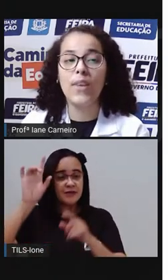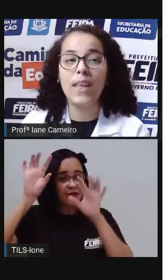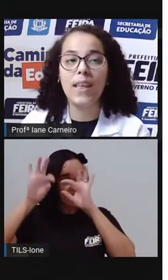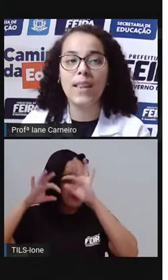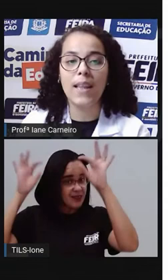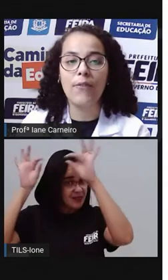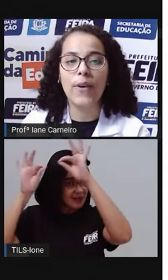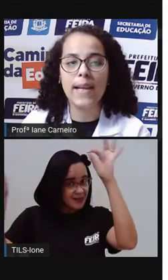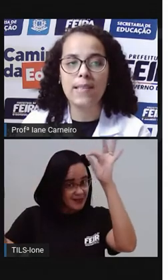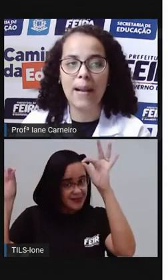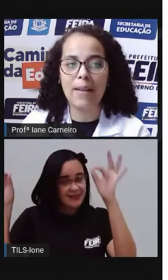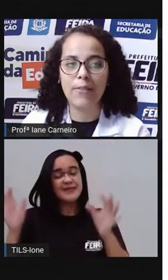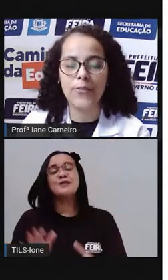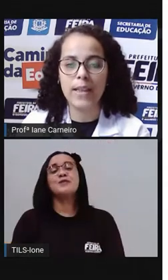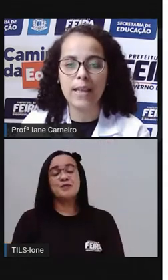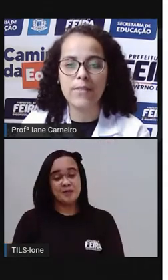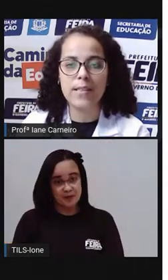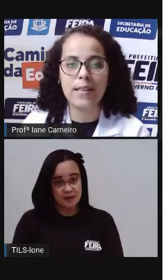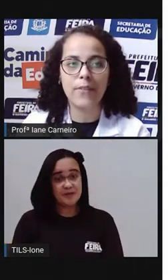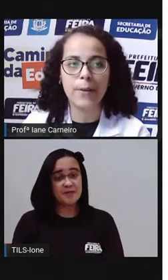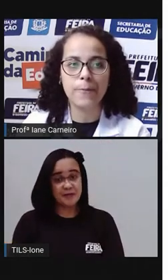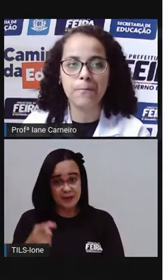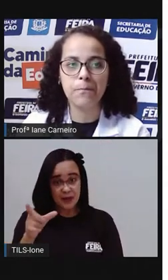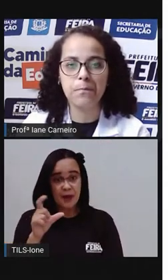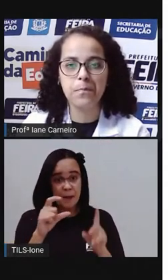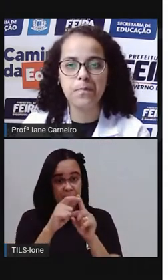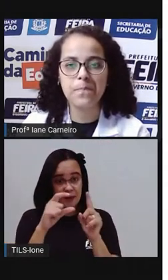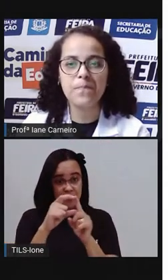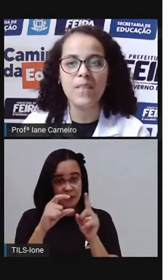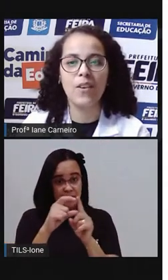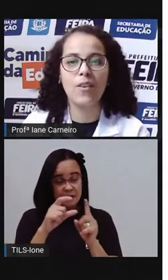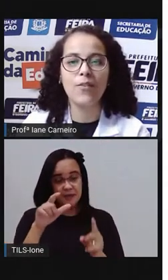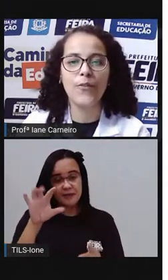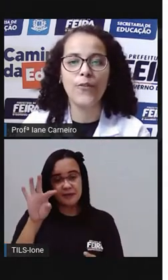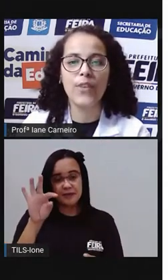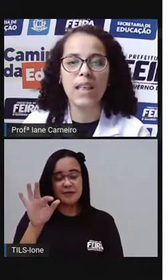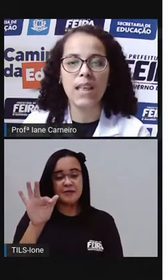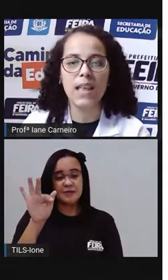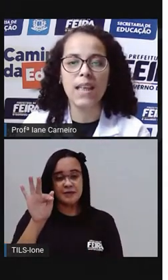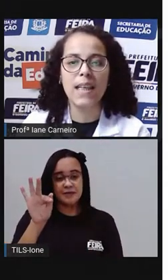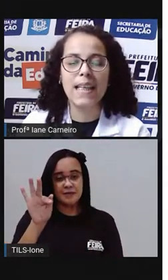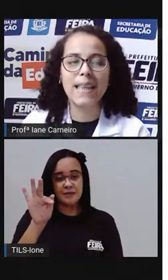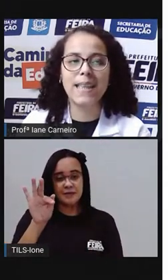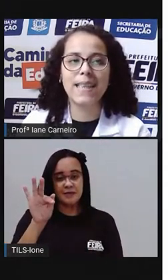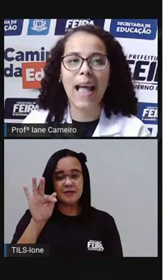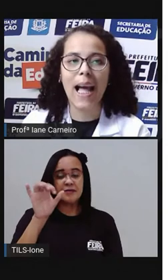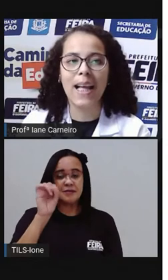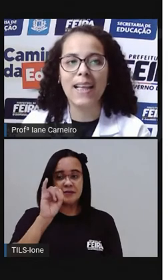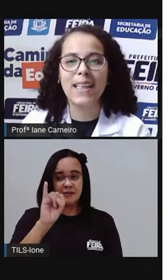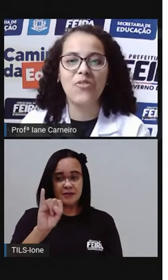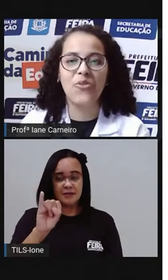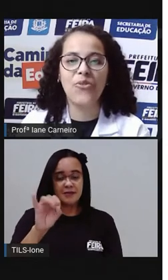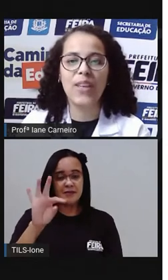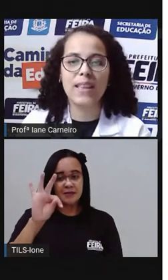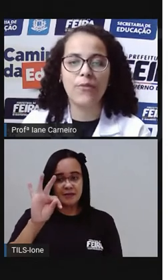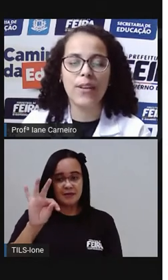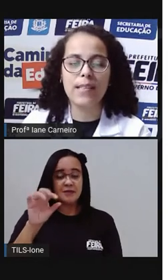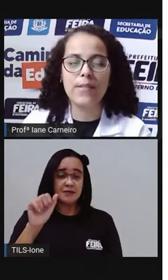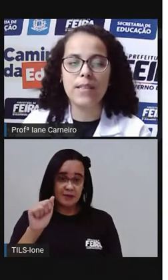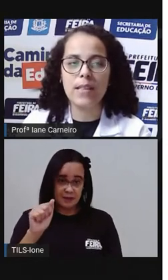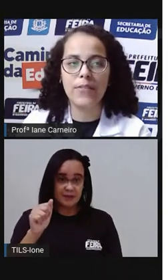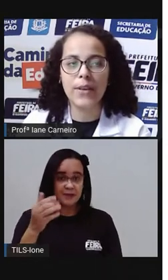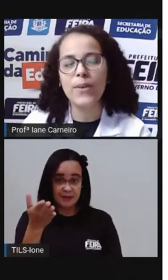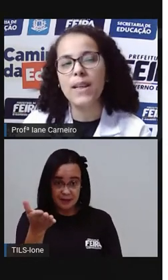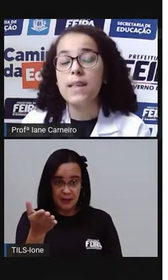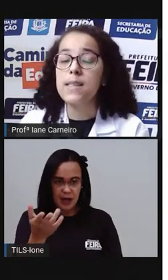Sinuosa fita. Foi essa a palavra fita que você escreveu? Ó, fi-ta. Fita. Foi